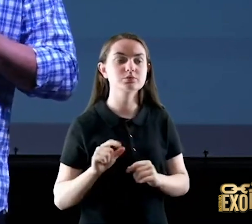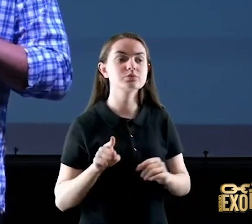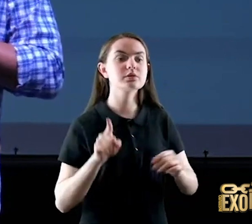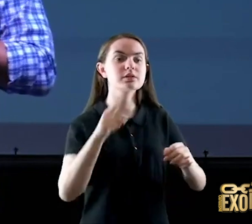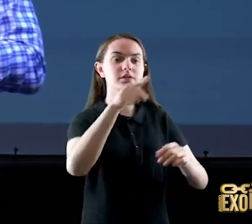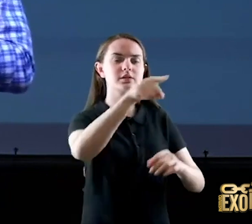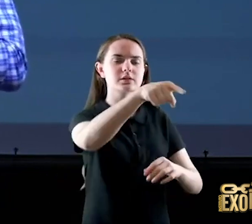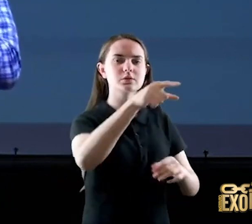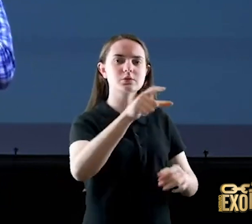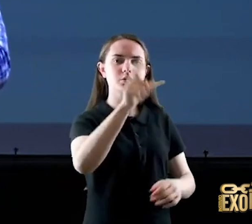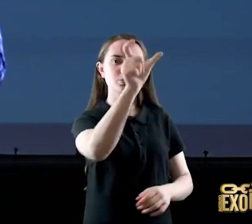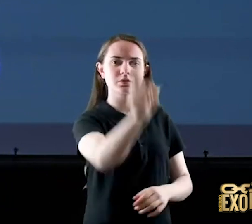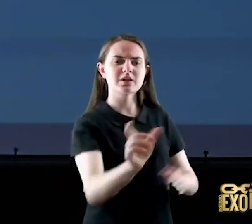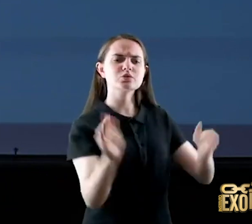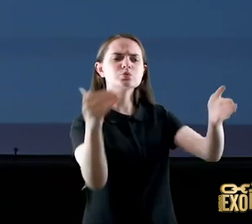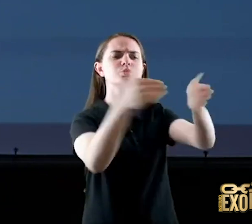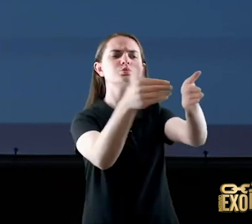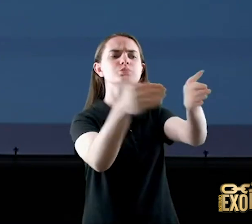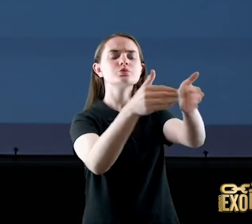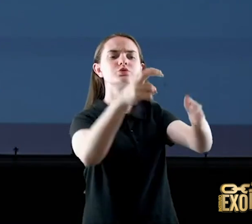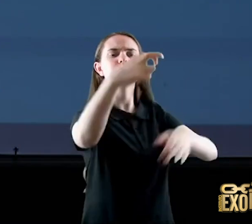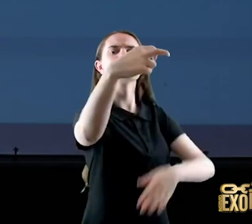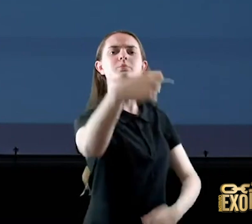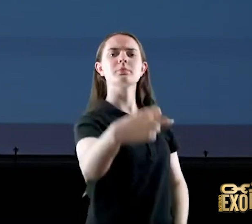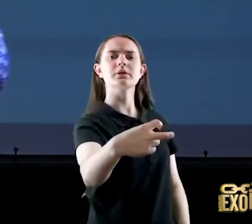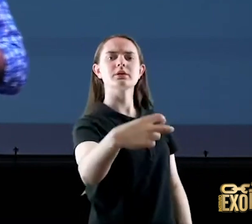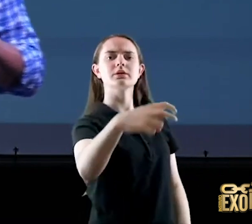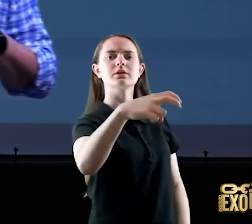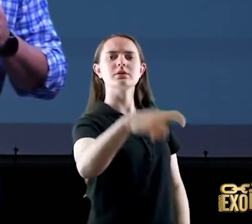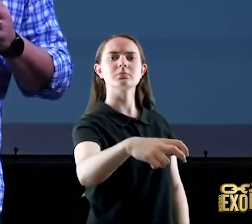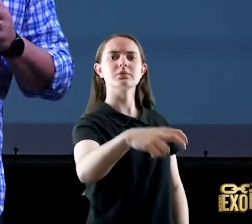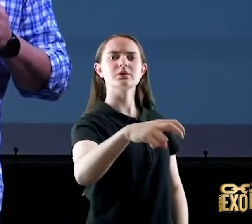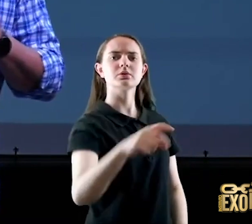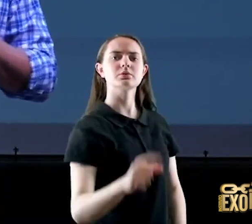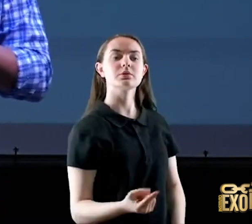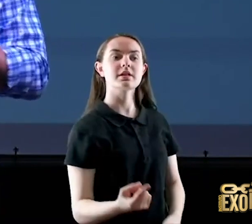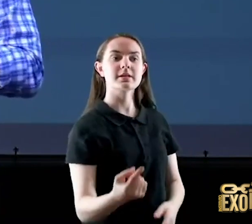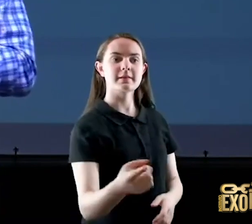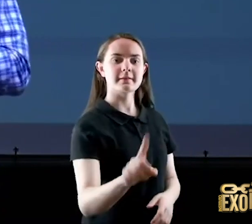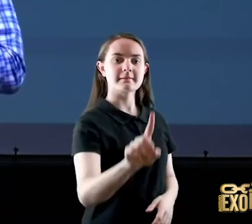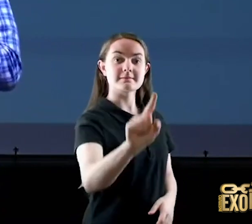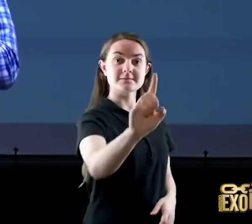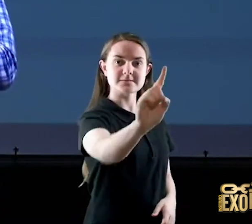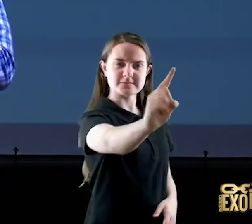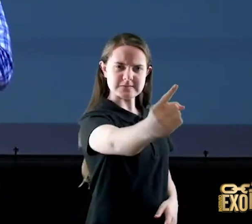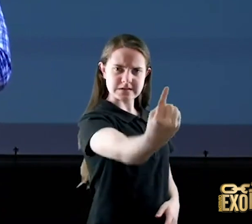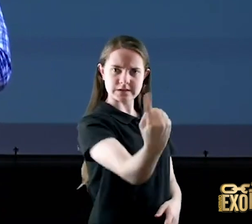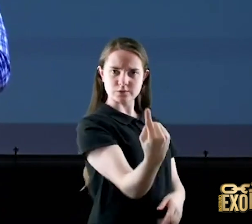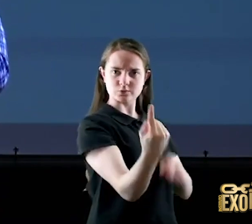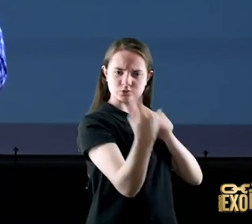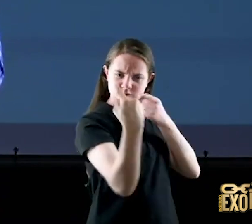banco o último banco se levantou e ele veio contra mim com uma fúria